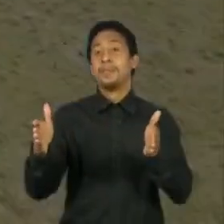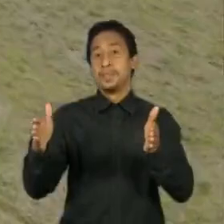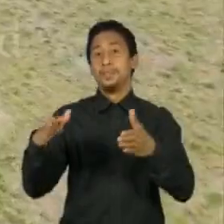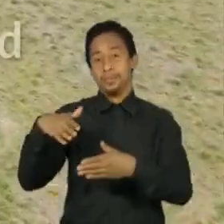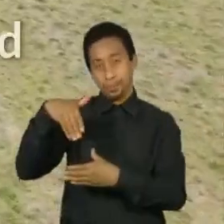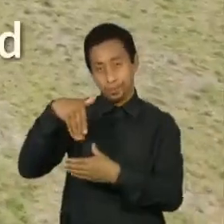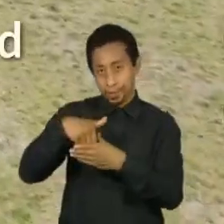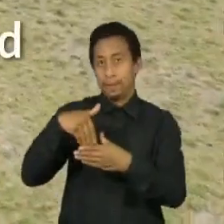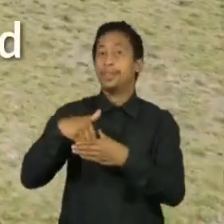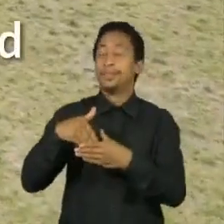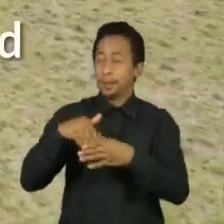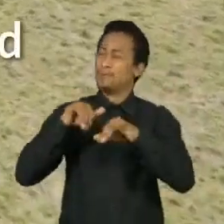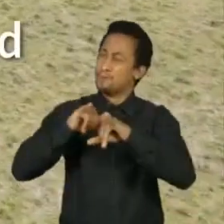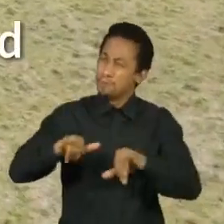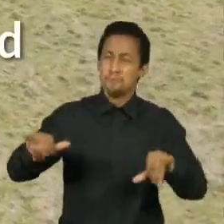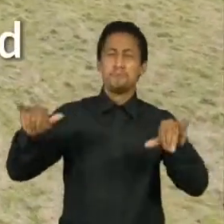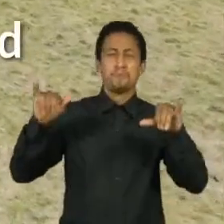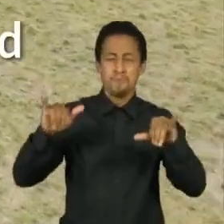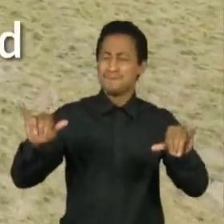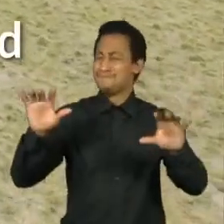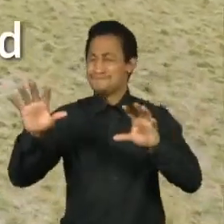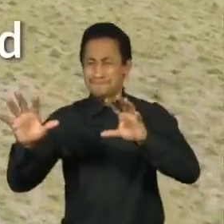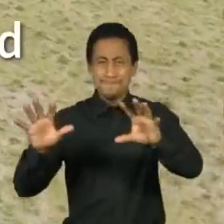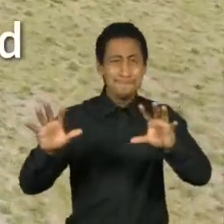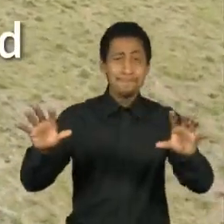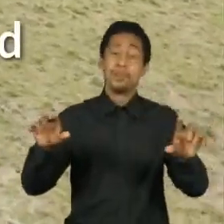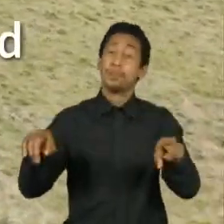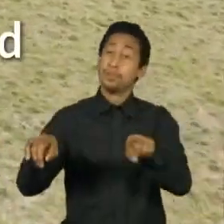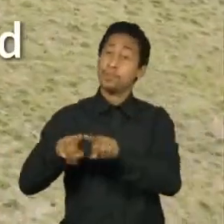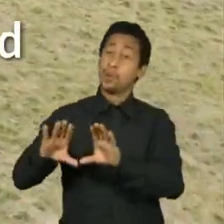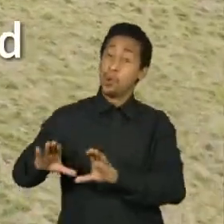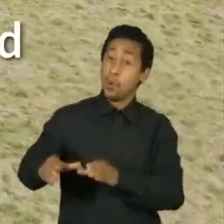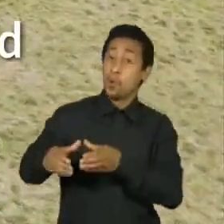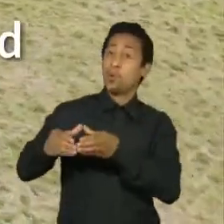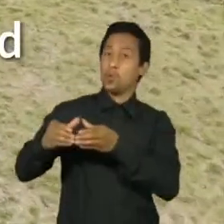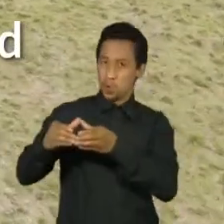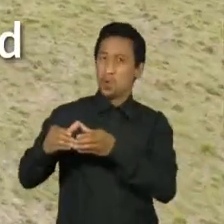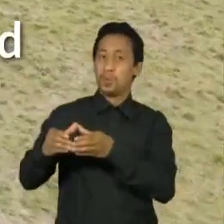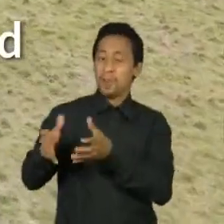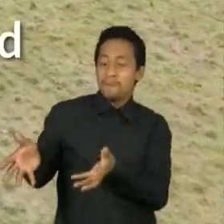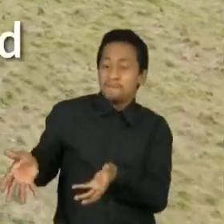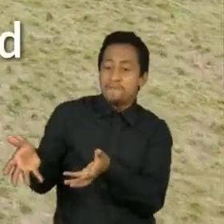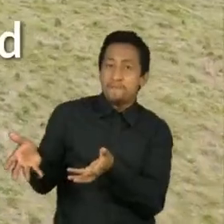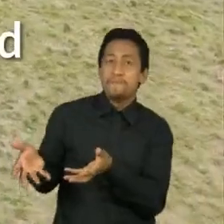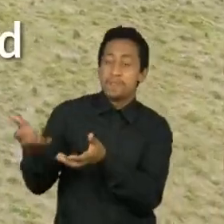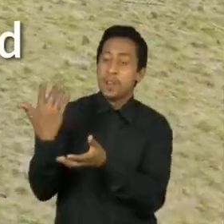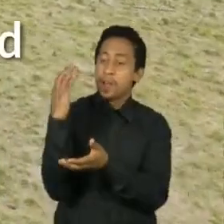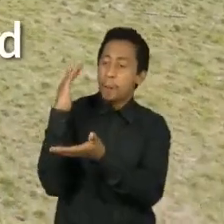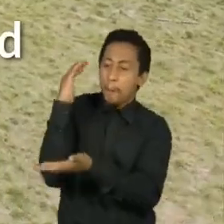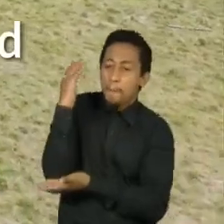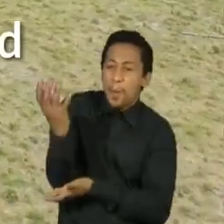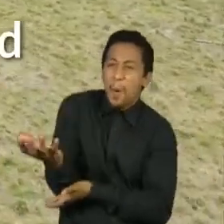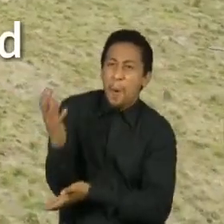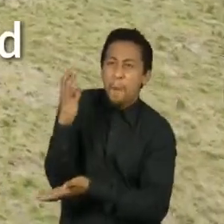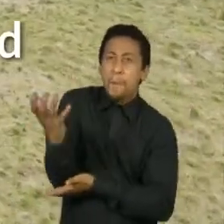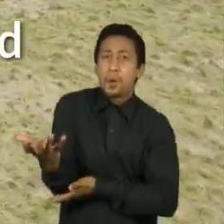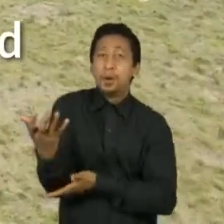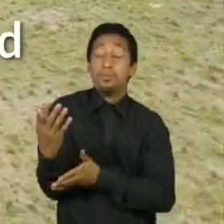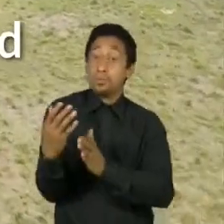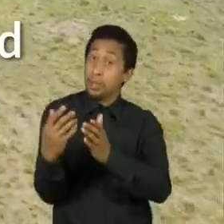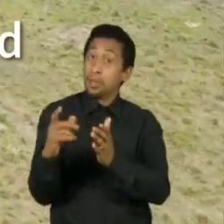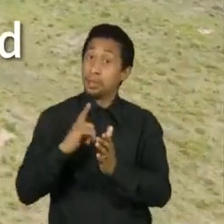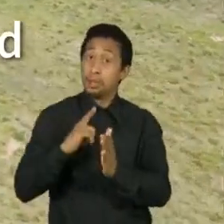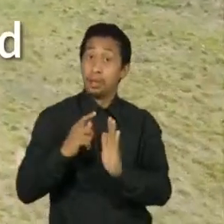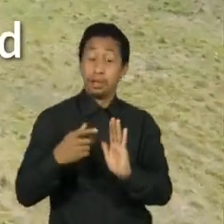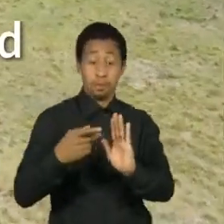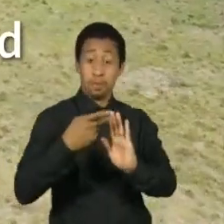eleitoral, e também as possíveis anistias aos desmatadores, que elas estão sendo discutidas em projetos de lei como o